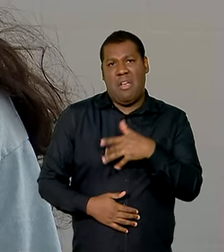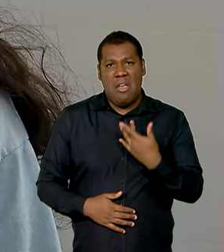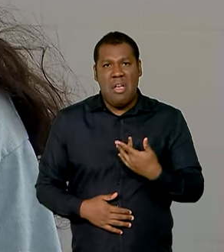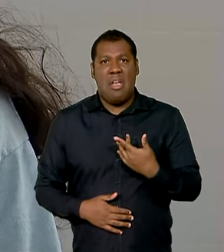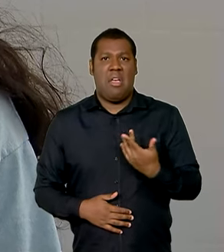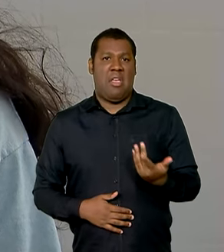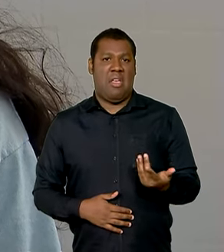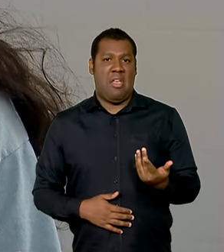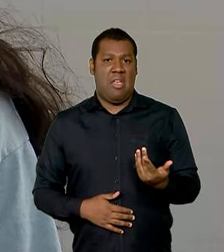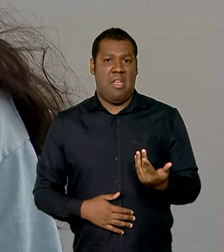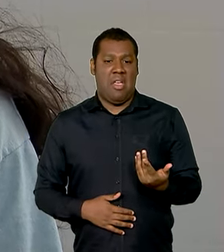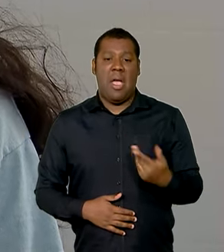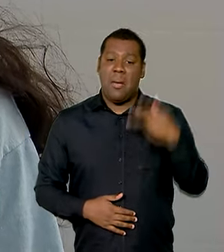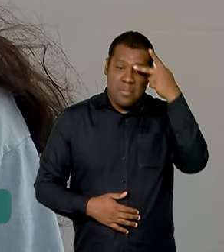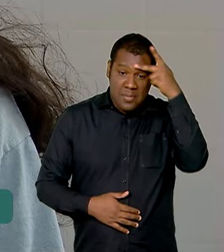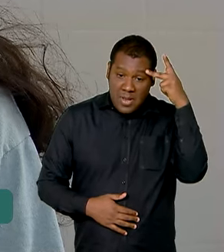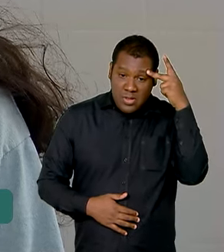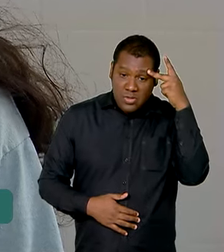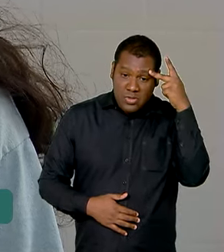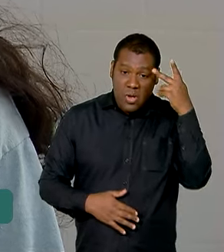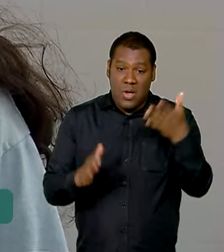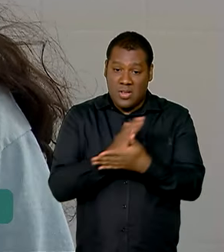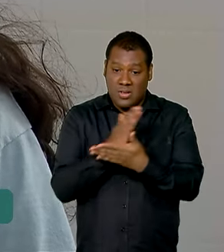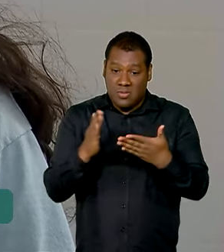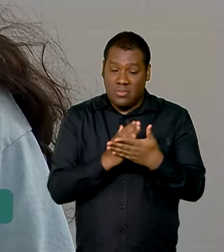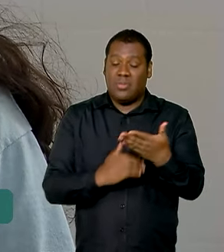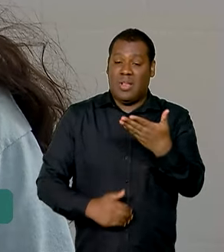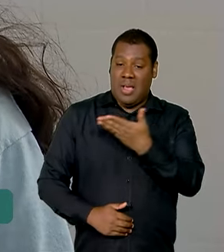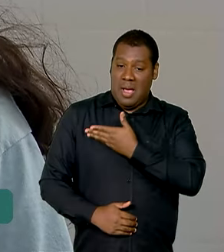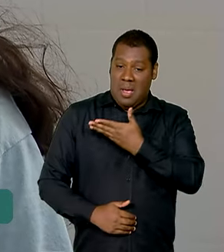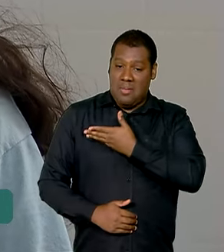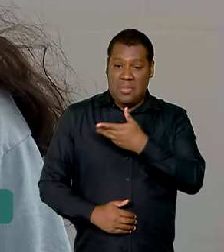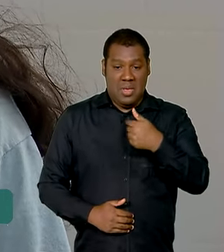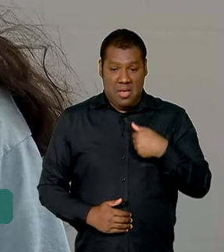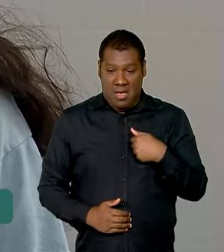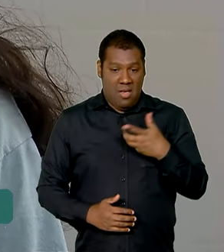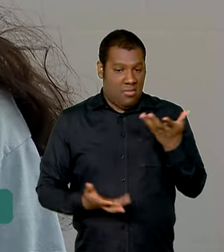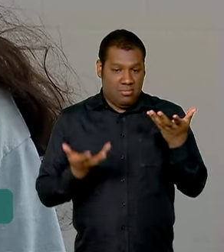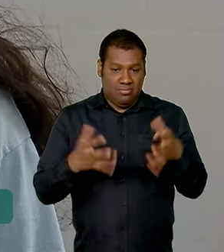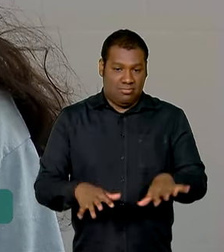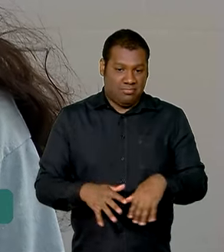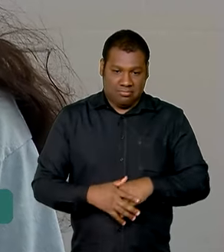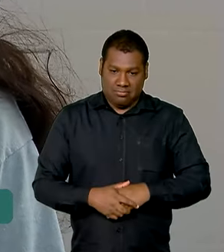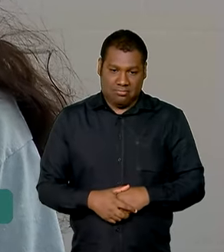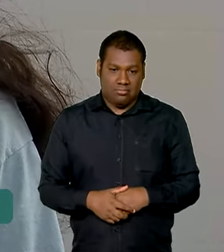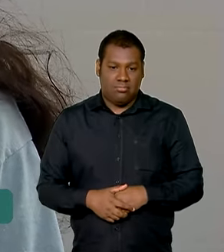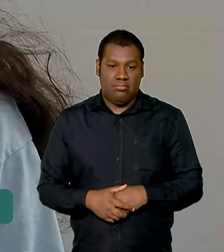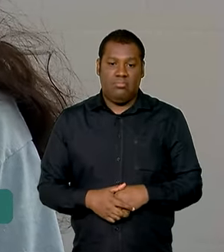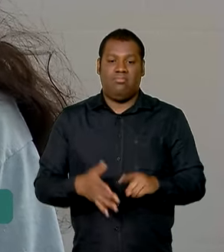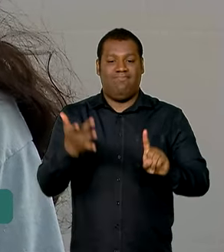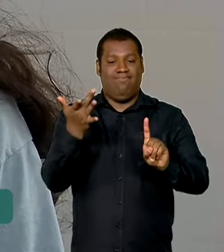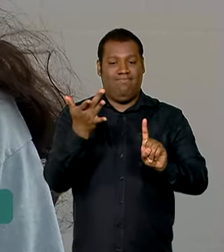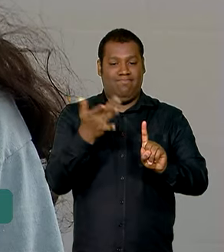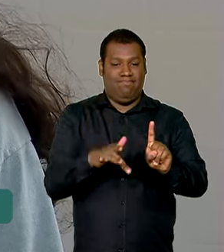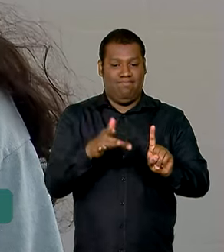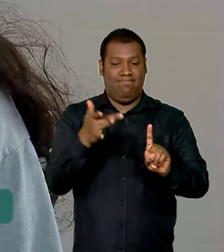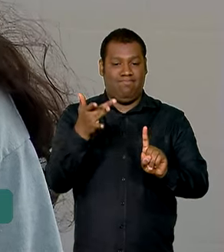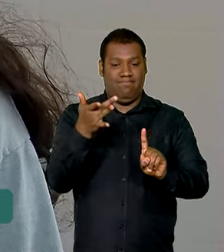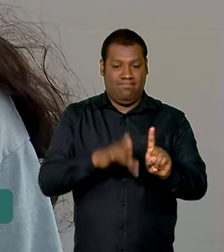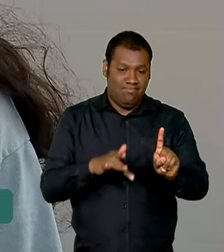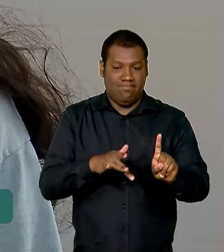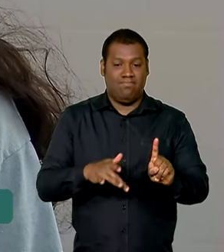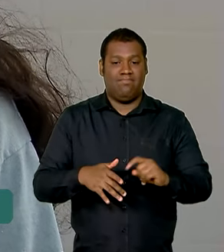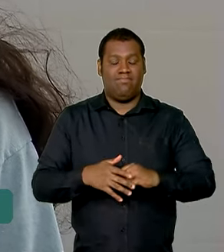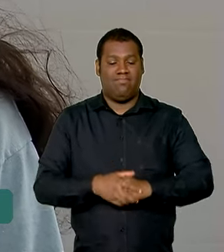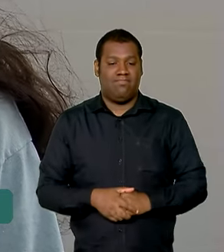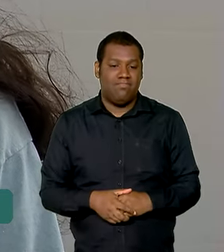amizades por causa disso. nos veem menos capazes, digamos assim. E não é nada disso, né? Até